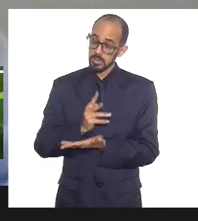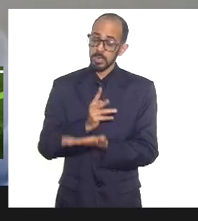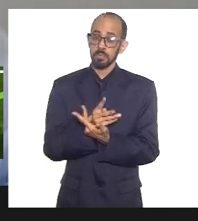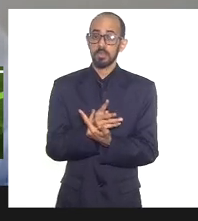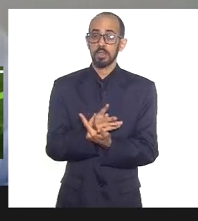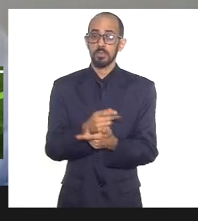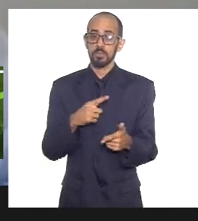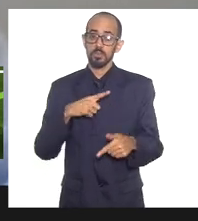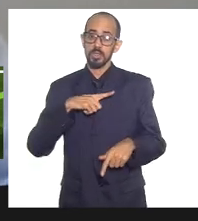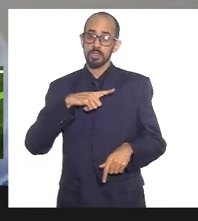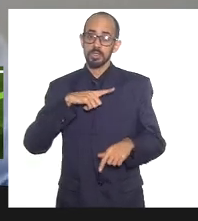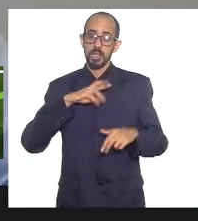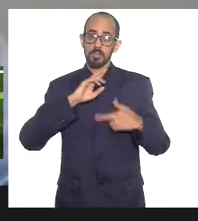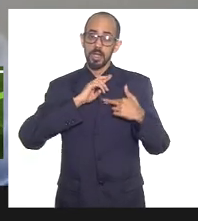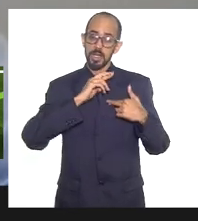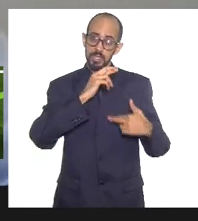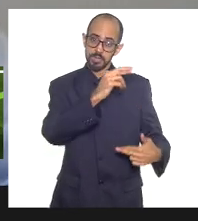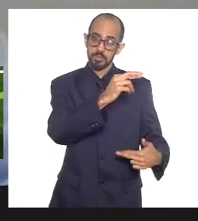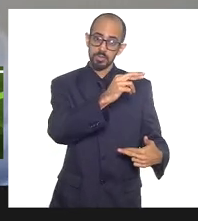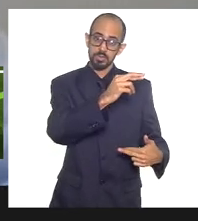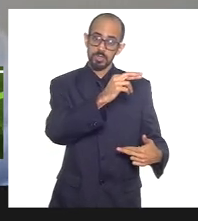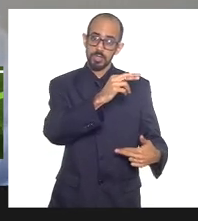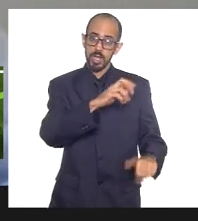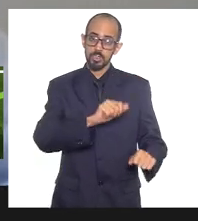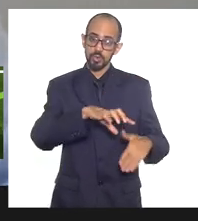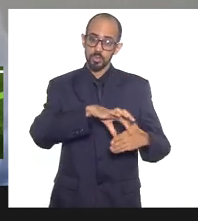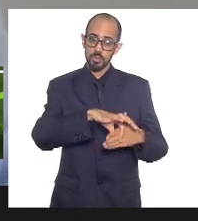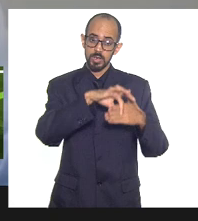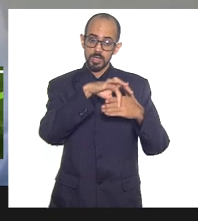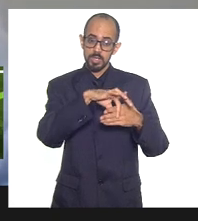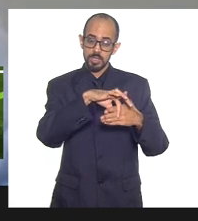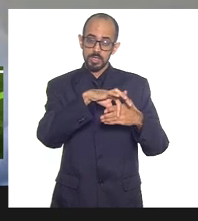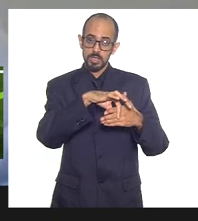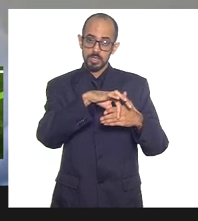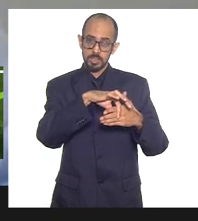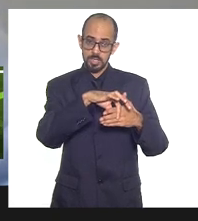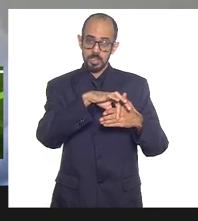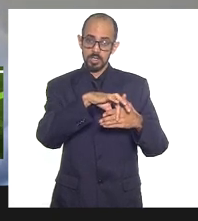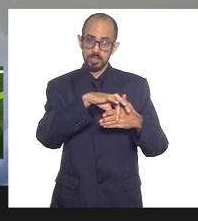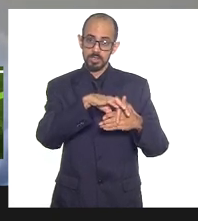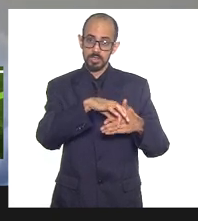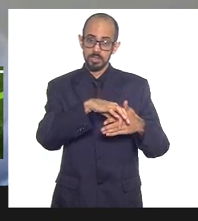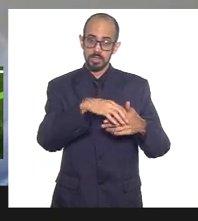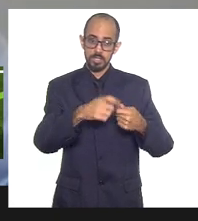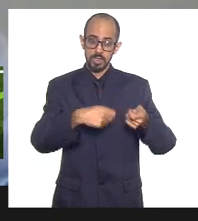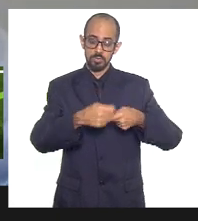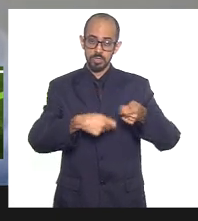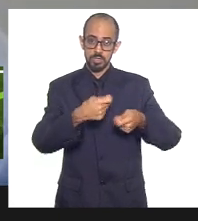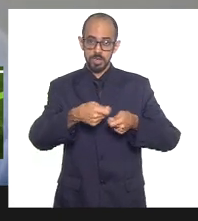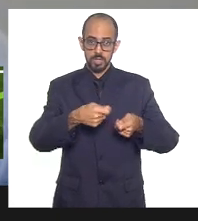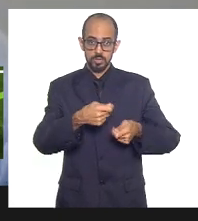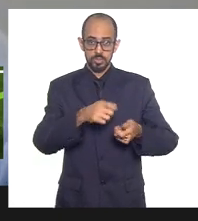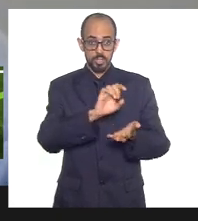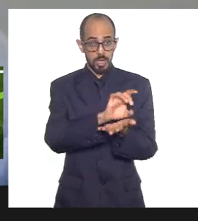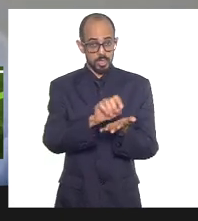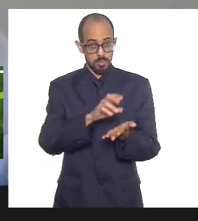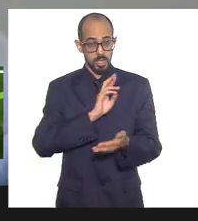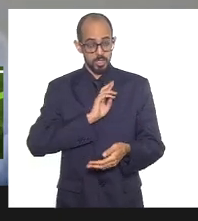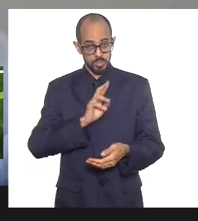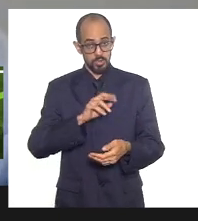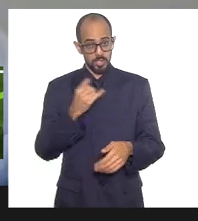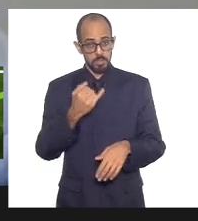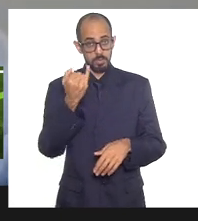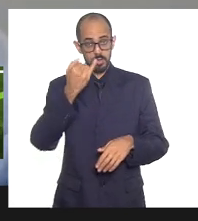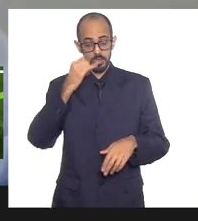eles têm uma responsabilidade como líderes espirituais e, e dirigentes das suas religiões, fundamental, inclusive para a gente